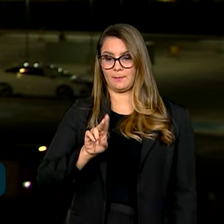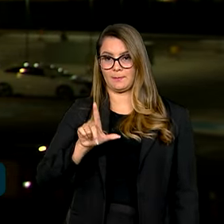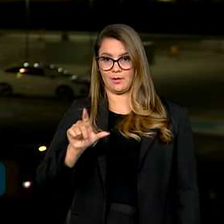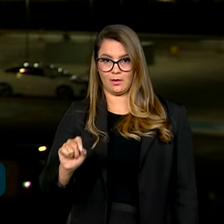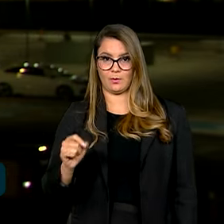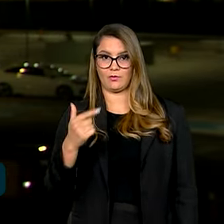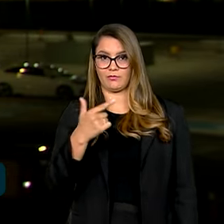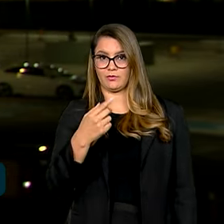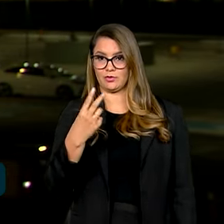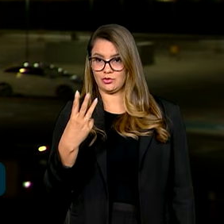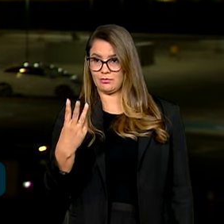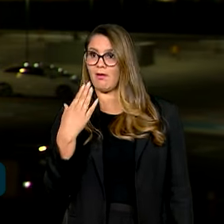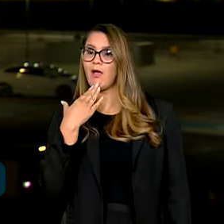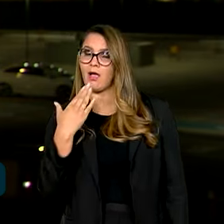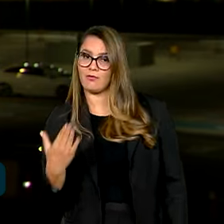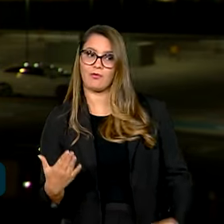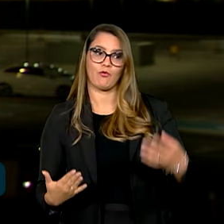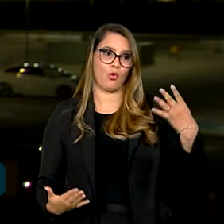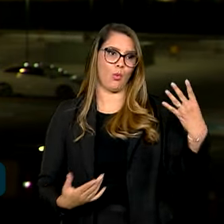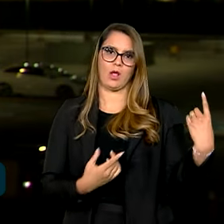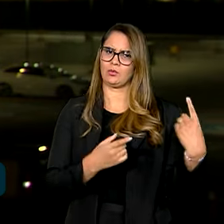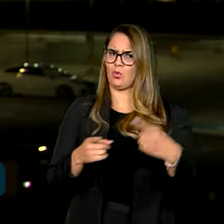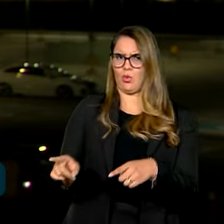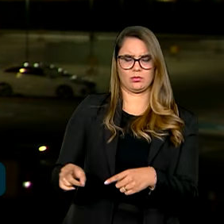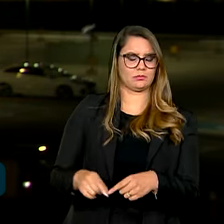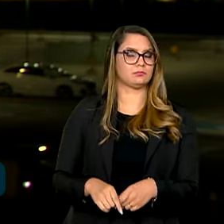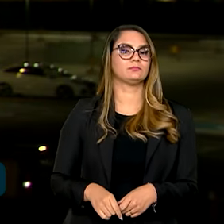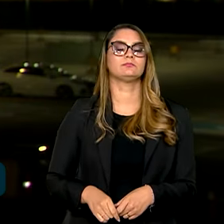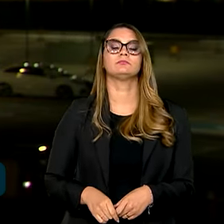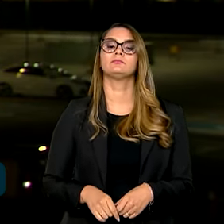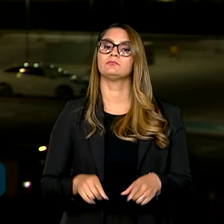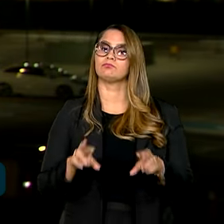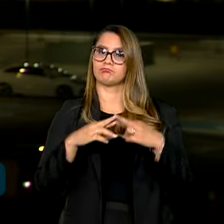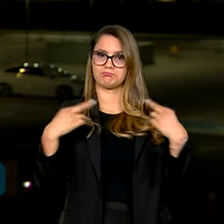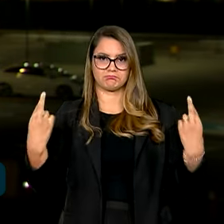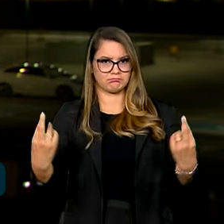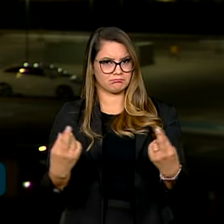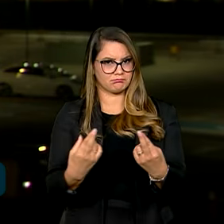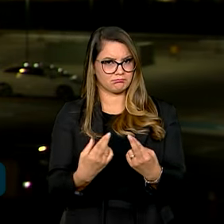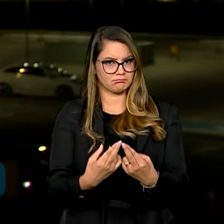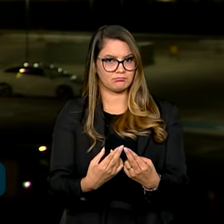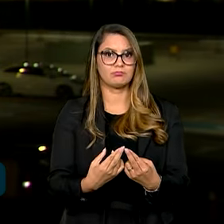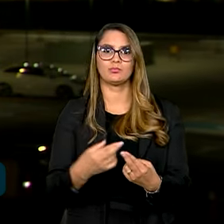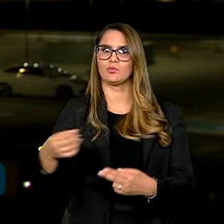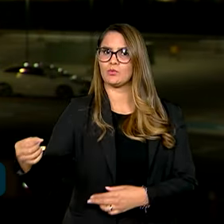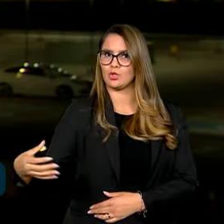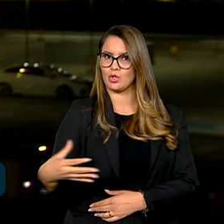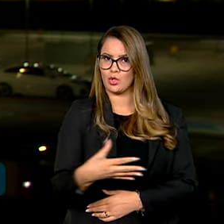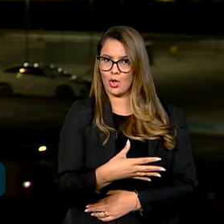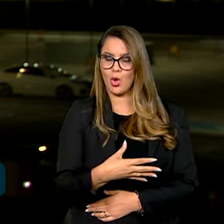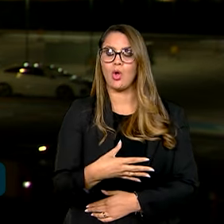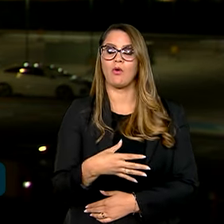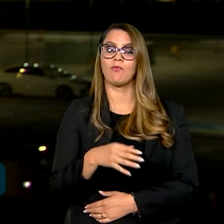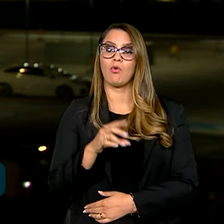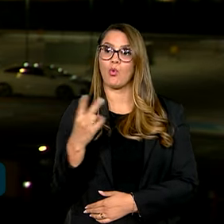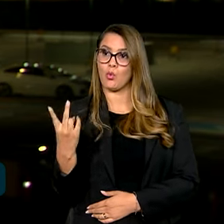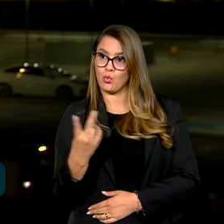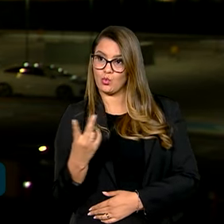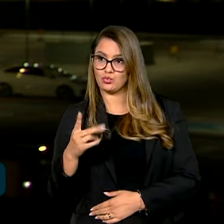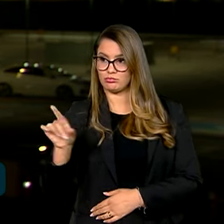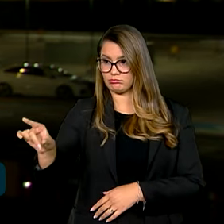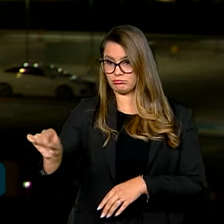23 a favor e 4 contrários. Foi uma sessão em formato inédito para cargos, onde os dois